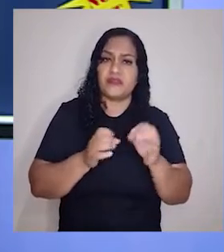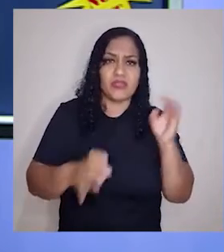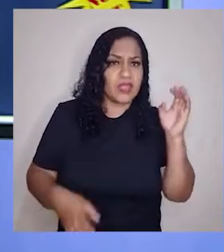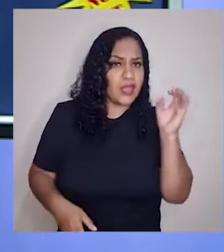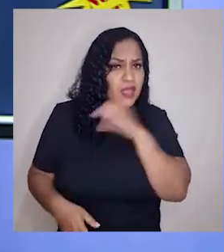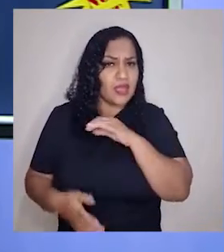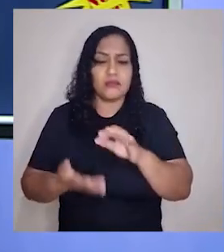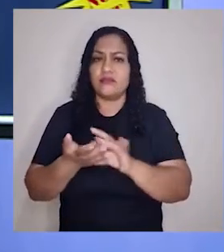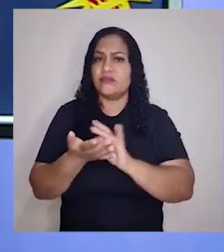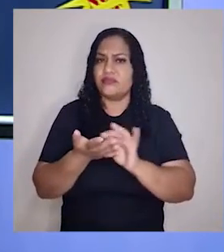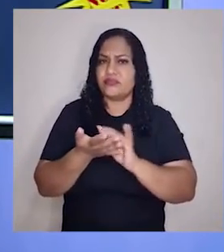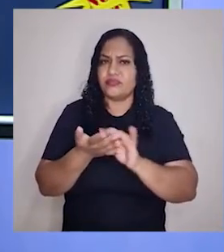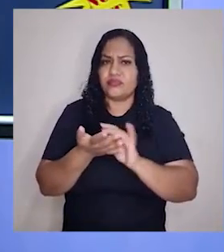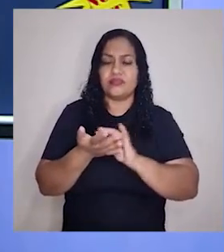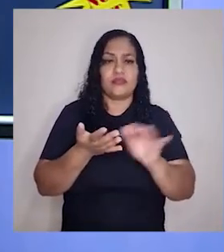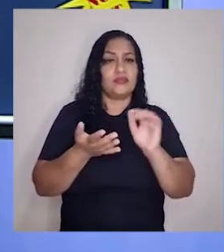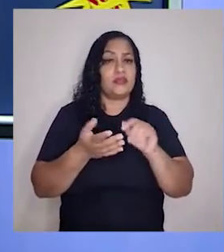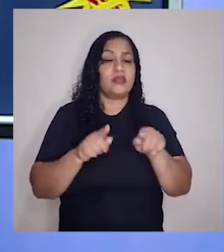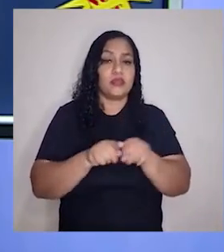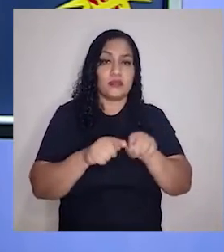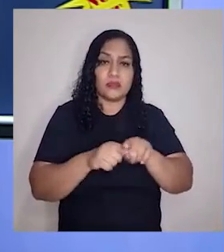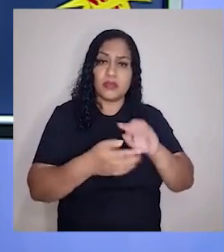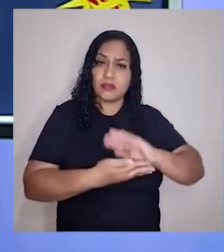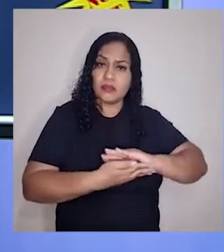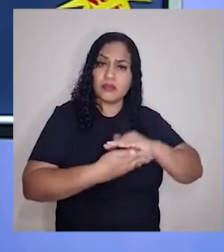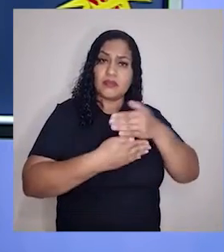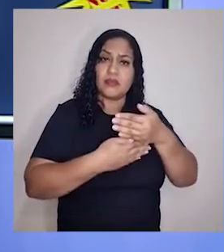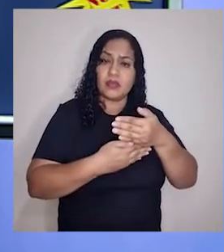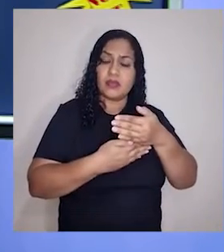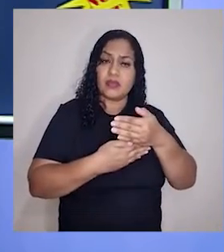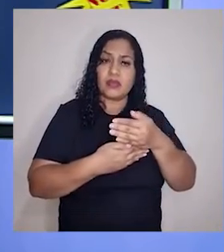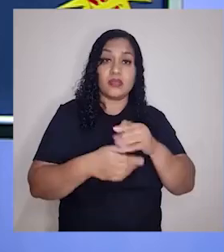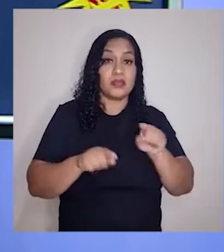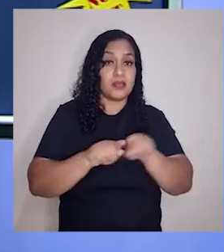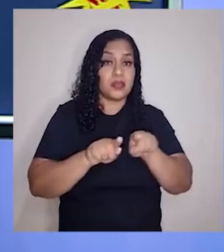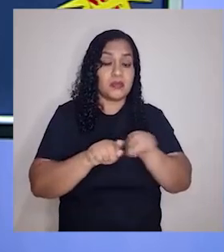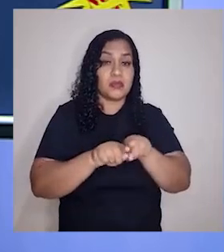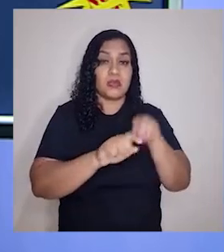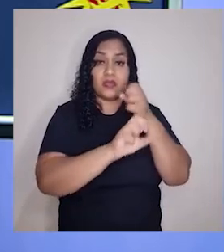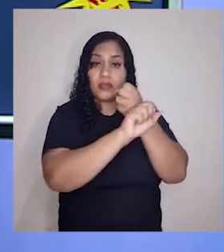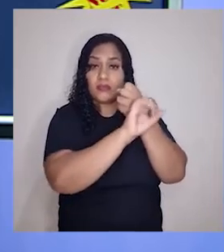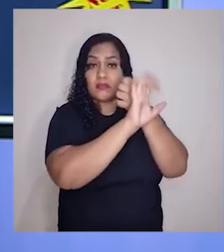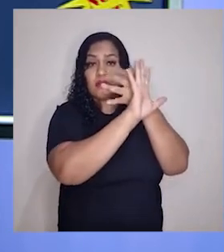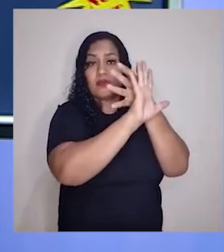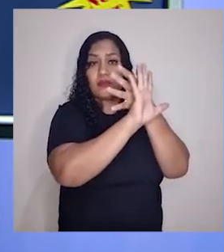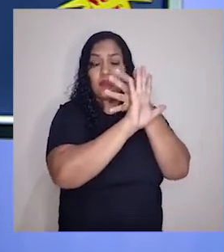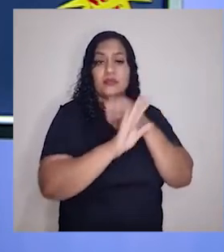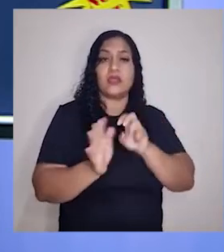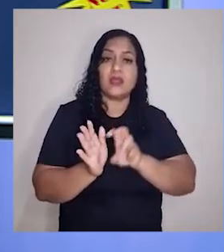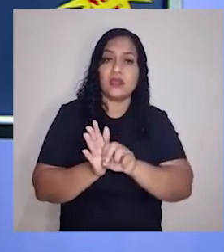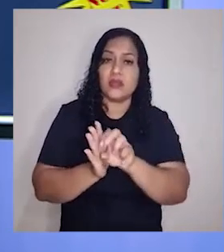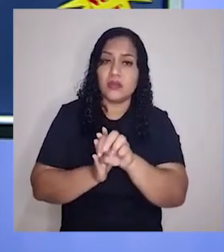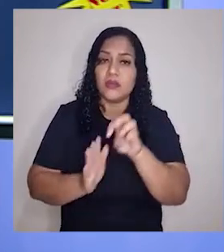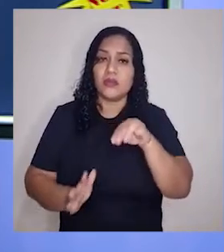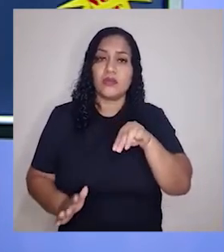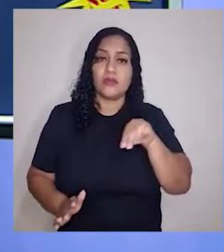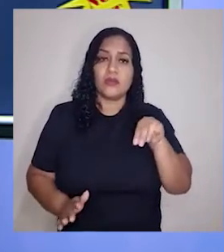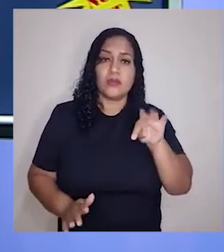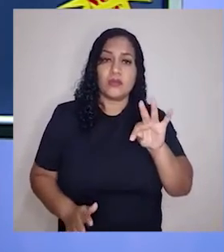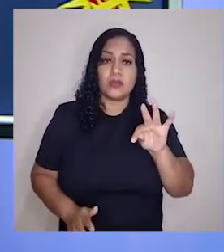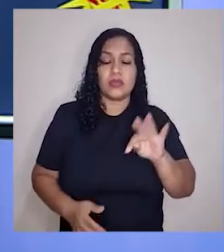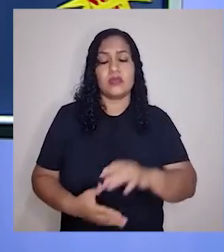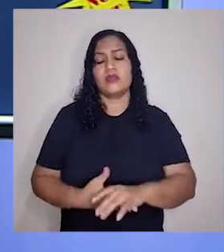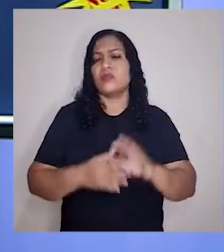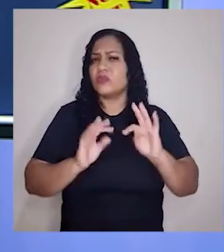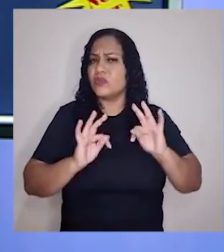comerciais rápidas, né? Pelo smartphone, pelo notebook, ou as videochamadas pelo Google Meet,